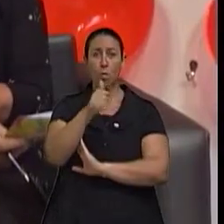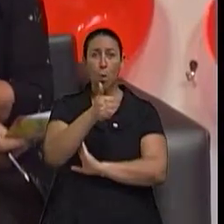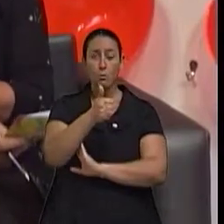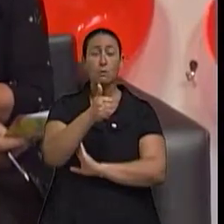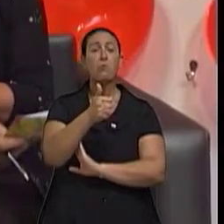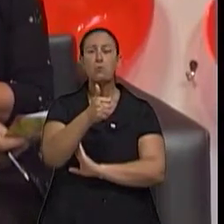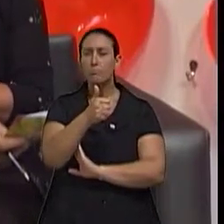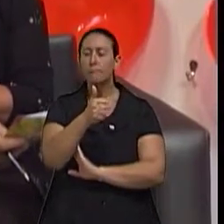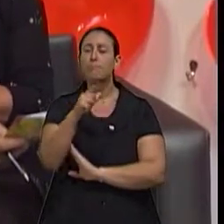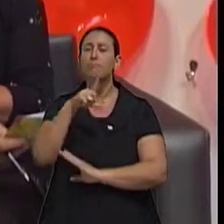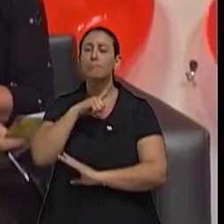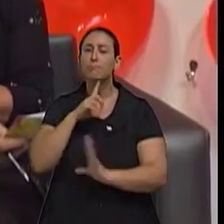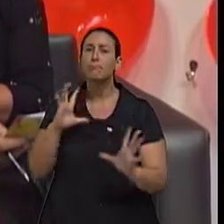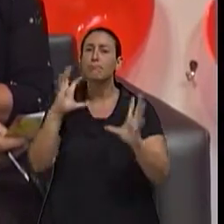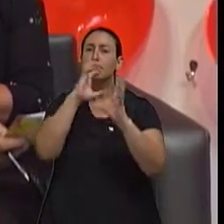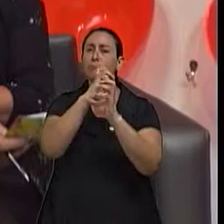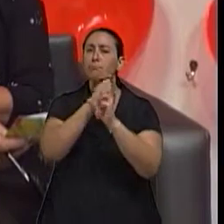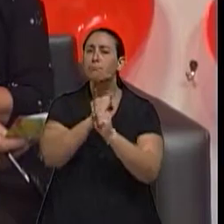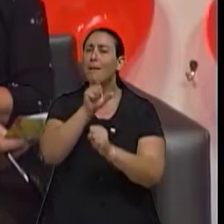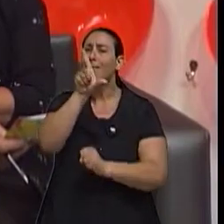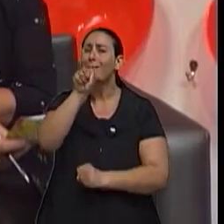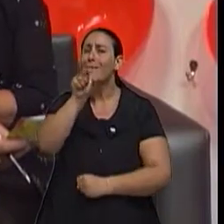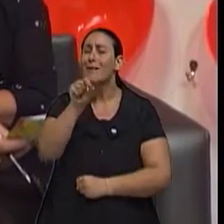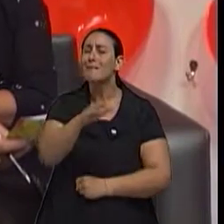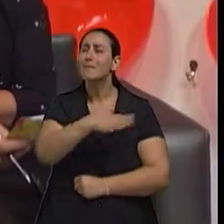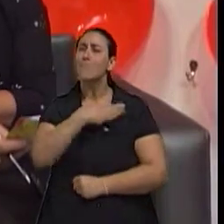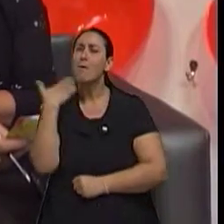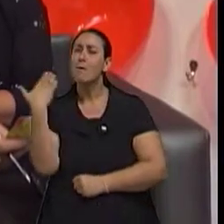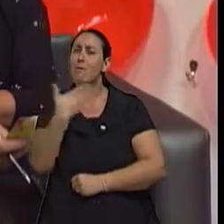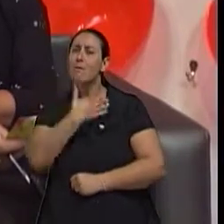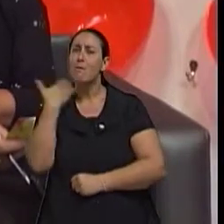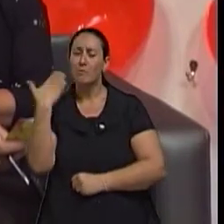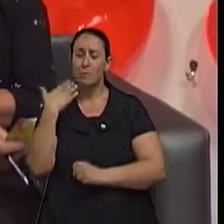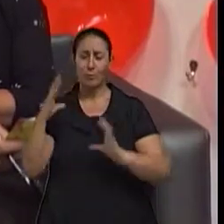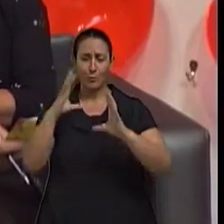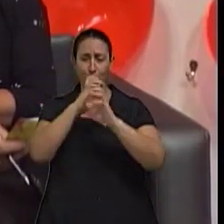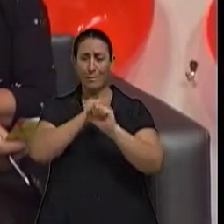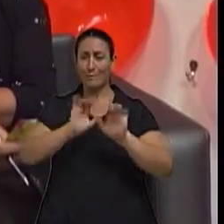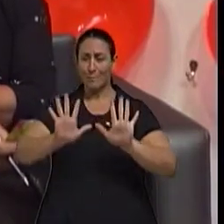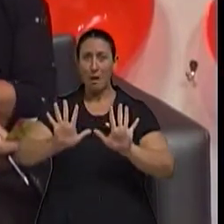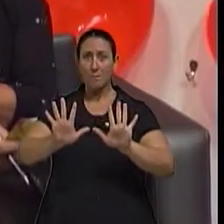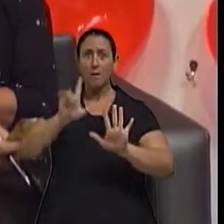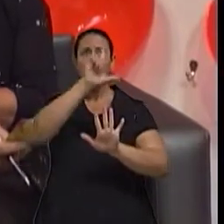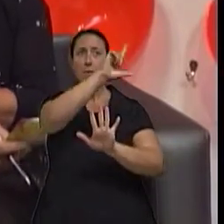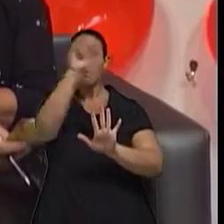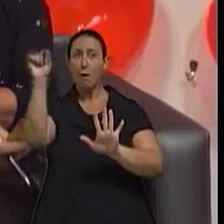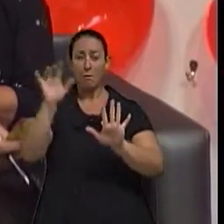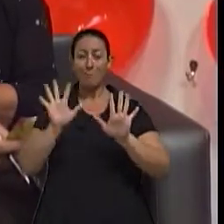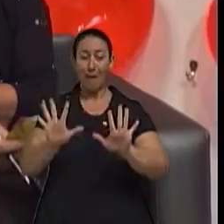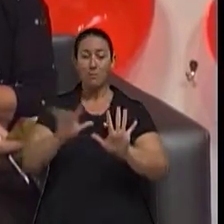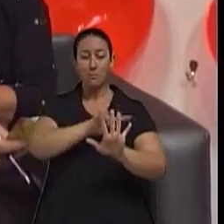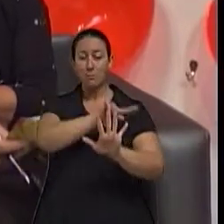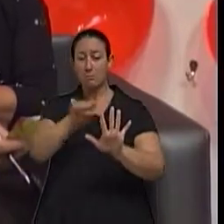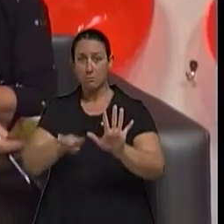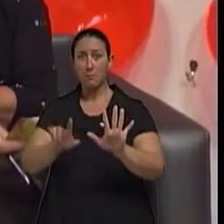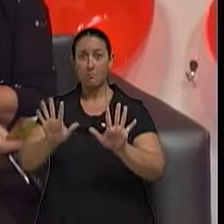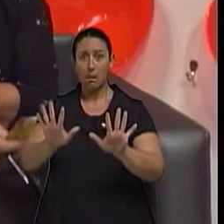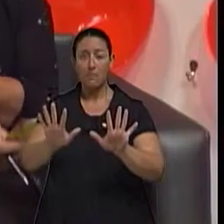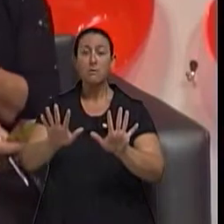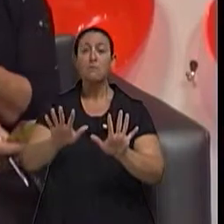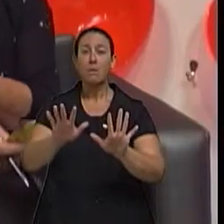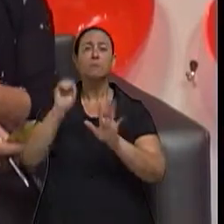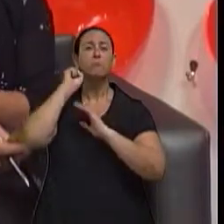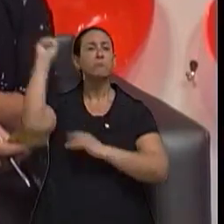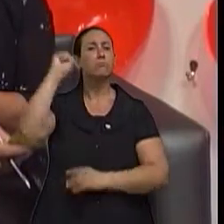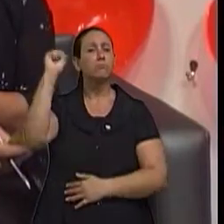cerca de 10 mortes por suicídio a cada 100 mil habitantes. Nove das 20 cidades